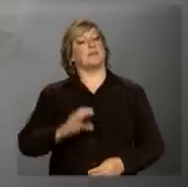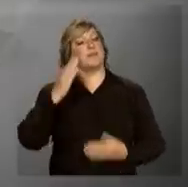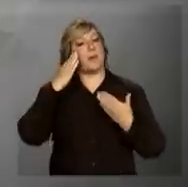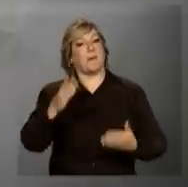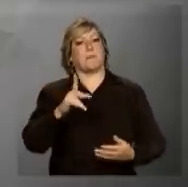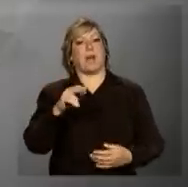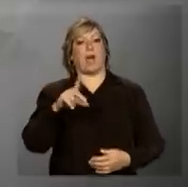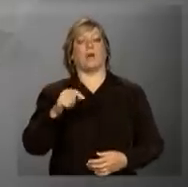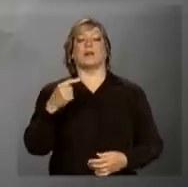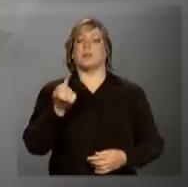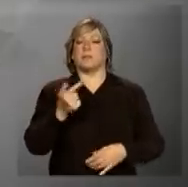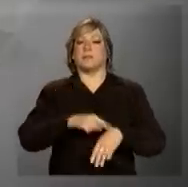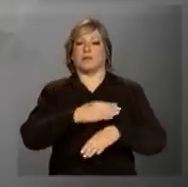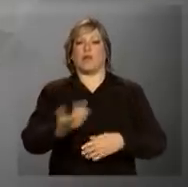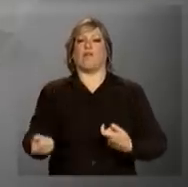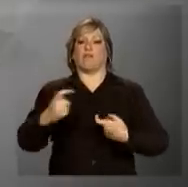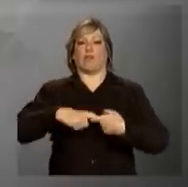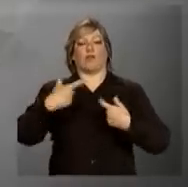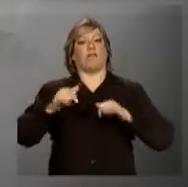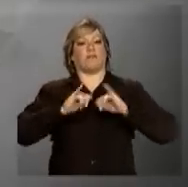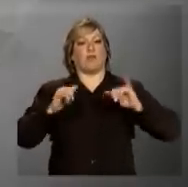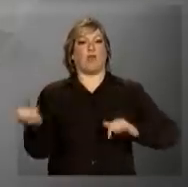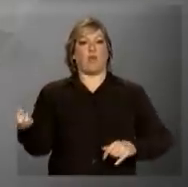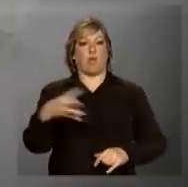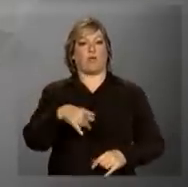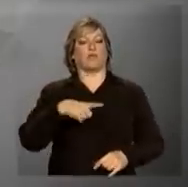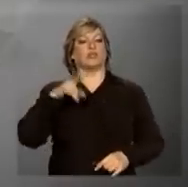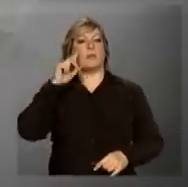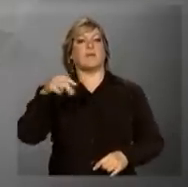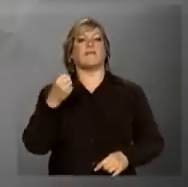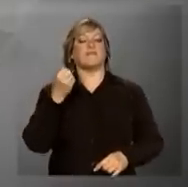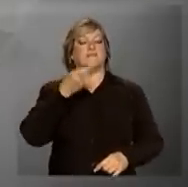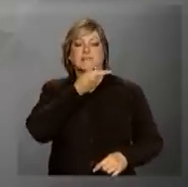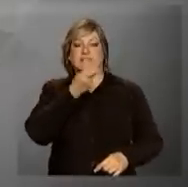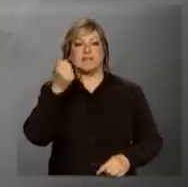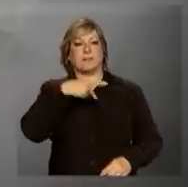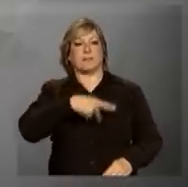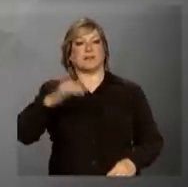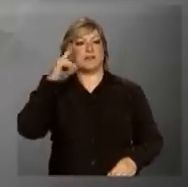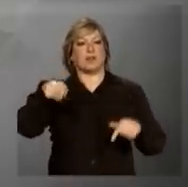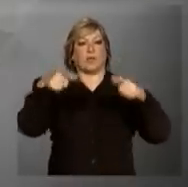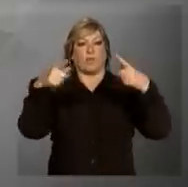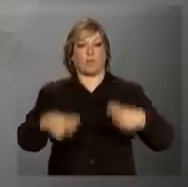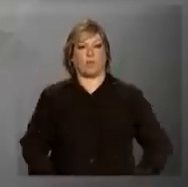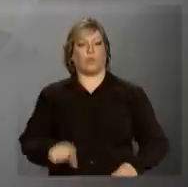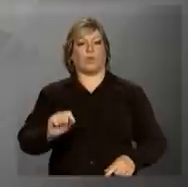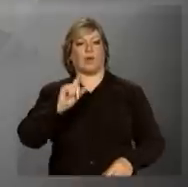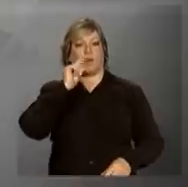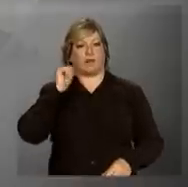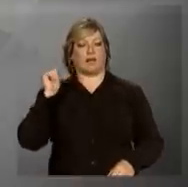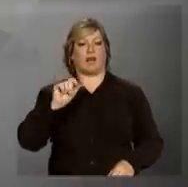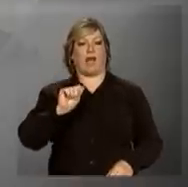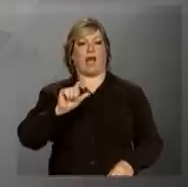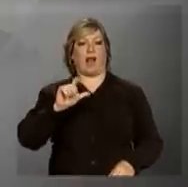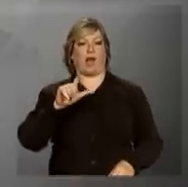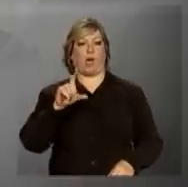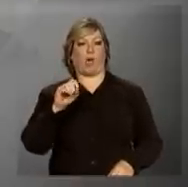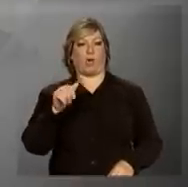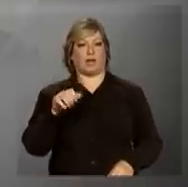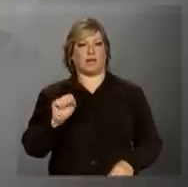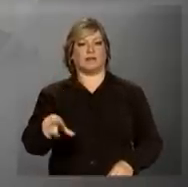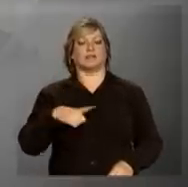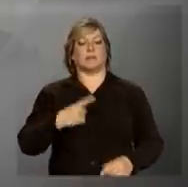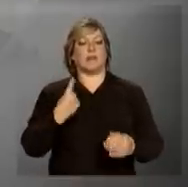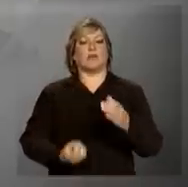Obrigada, Paulo. E daqui a pouco a gente volta com outras informações sobre a visita da presidenta Dilma Rousseff a Marechal Deodoro para a